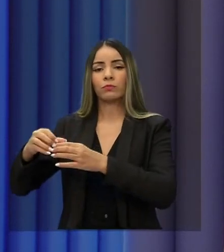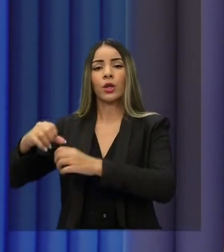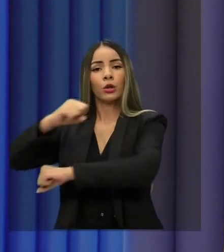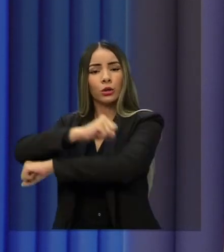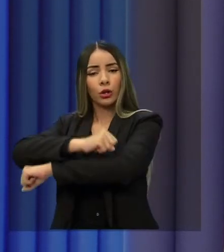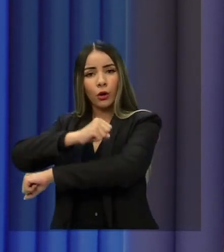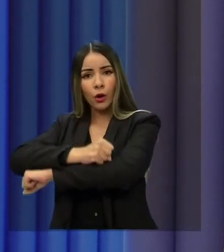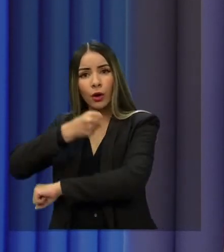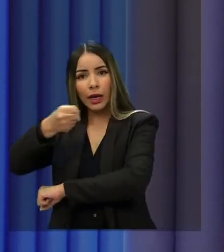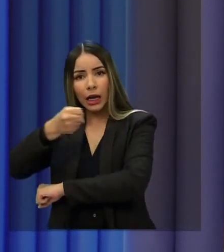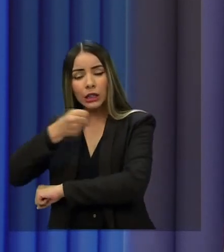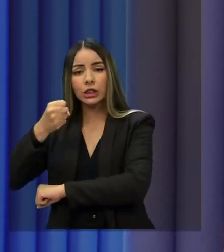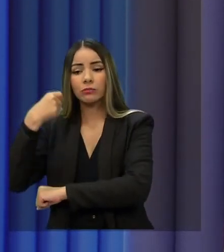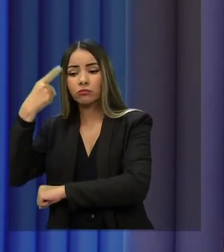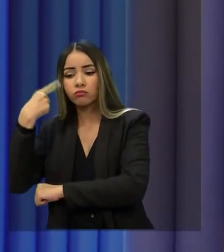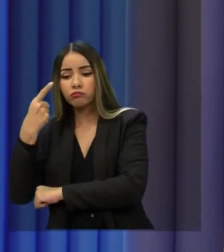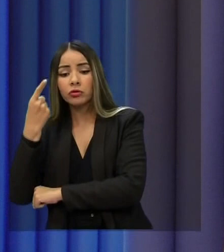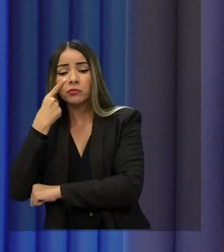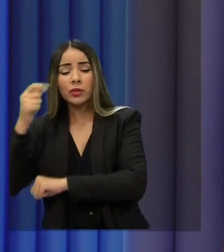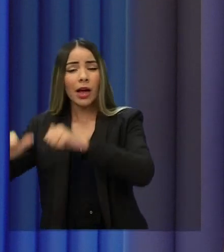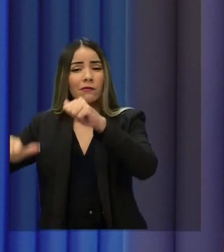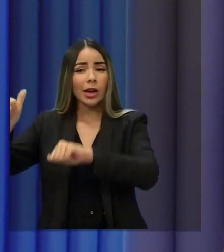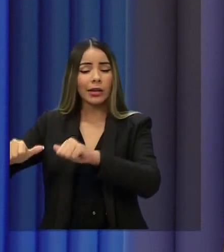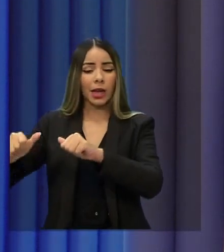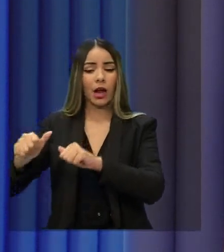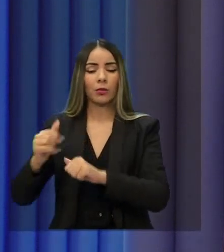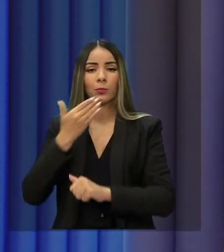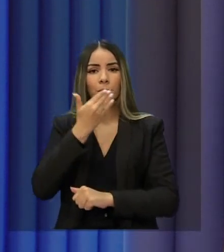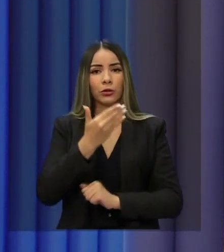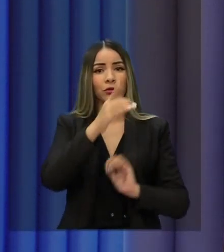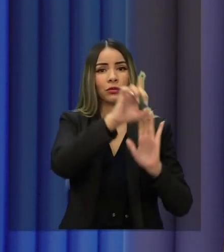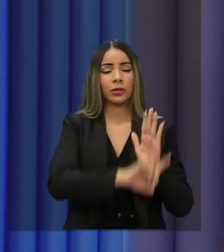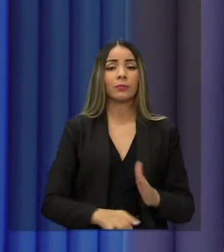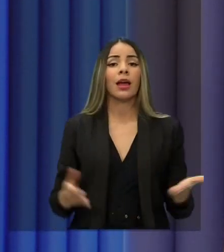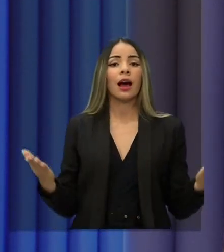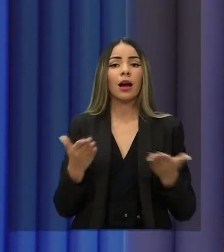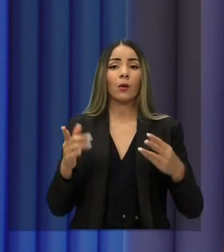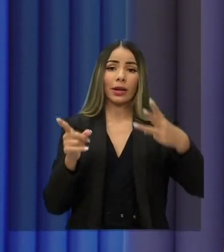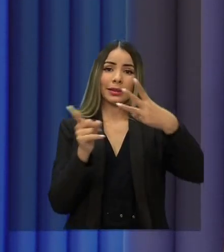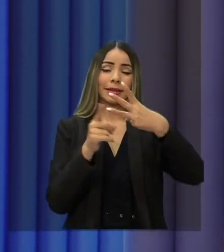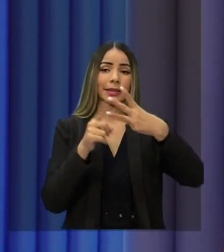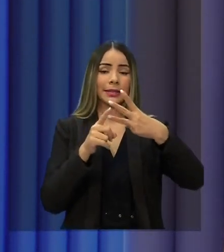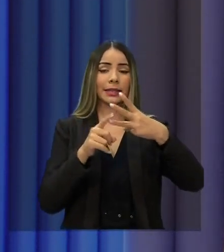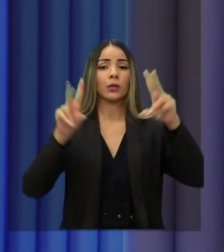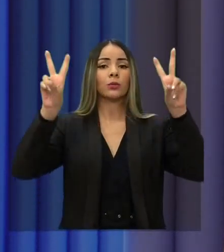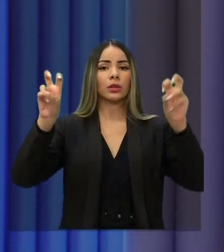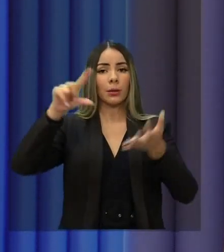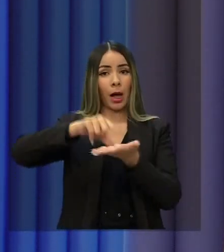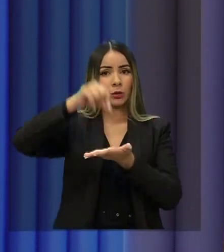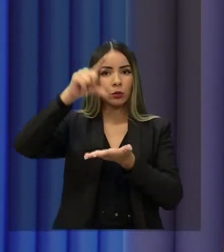aqui da TV Verdes Mares em relação ao pedido de direito de resposta. Agora vou sortear o terceiro tema do nosso debate.